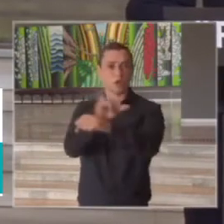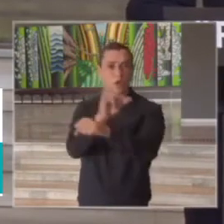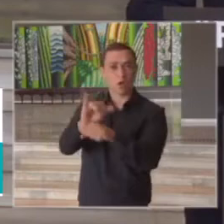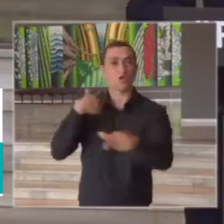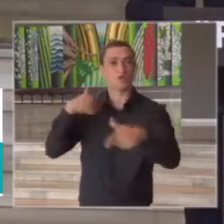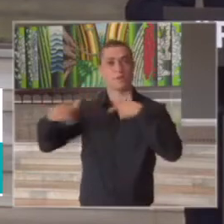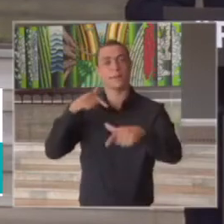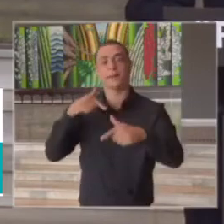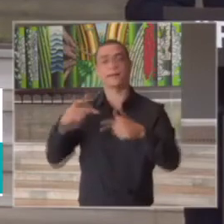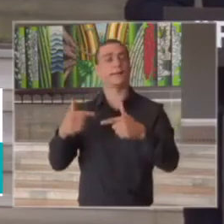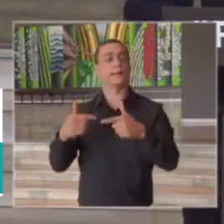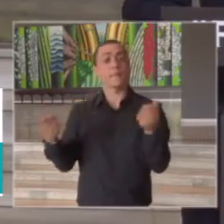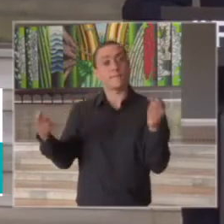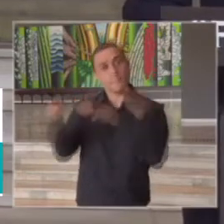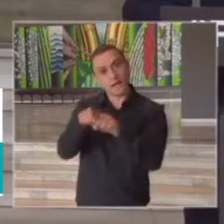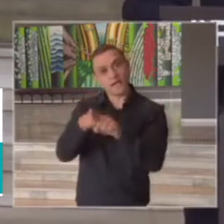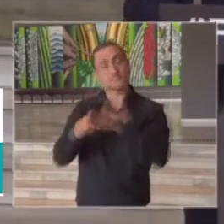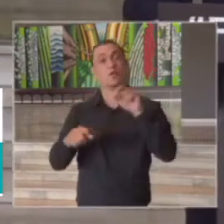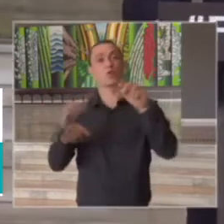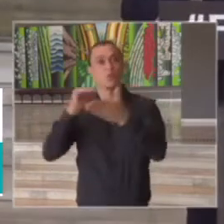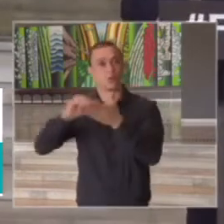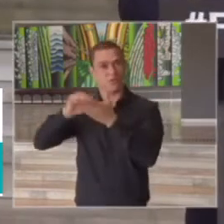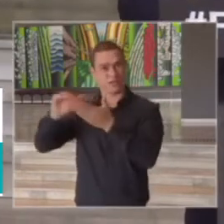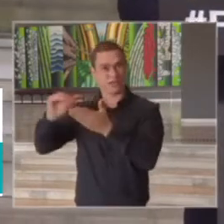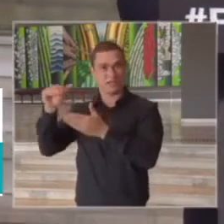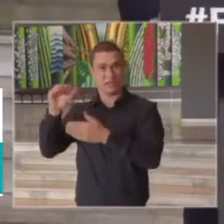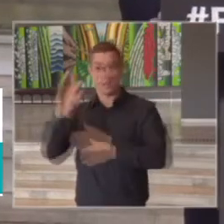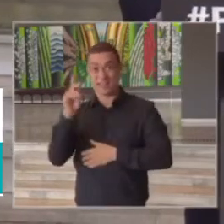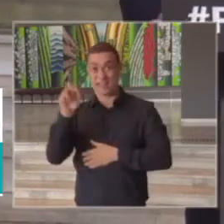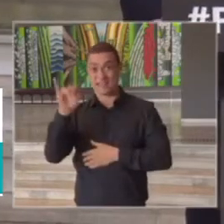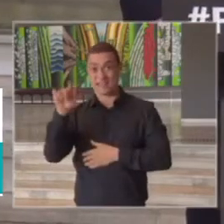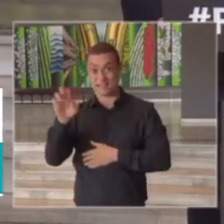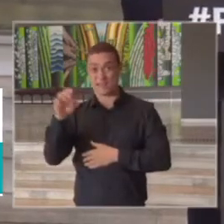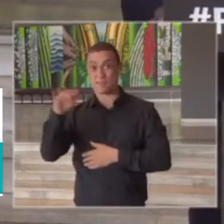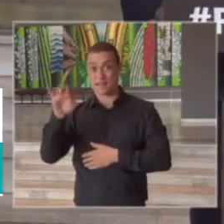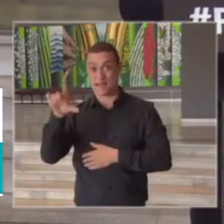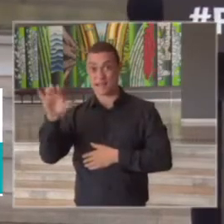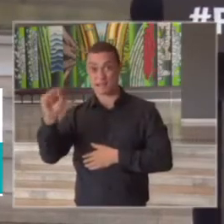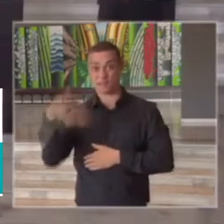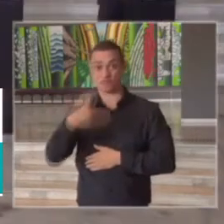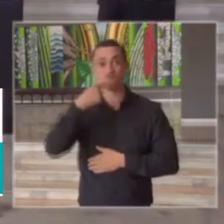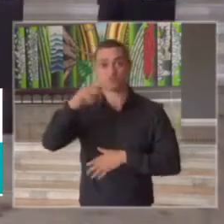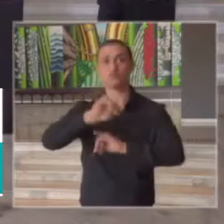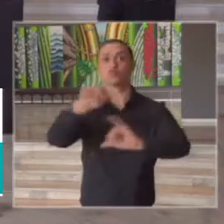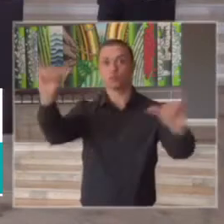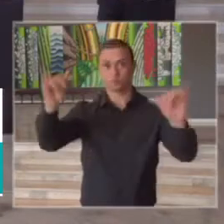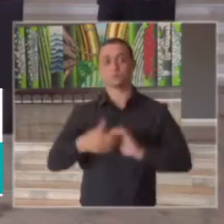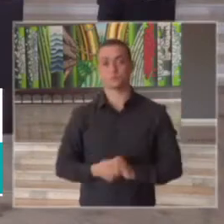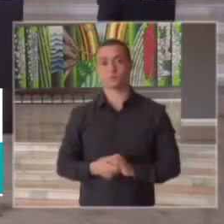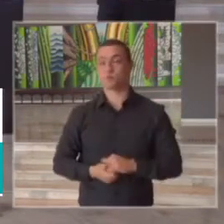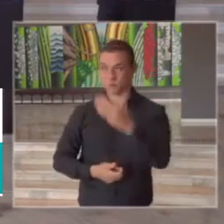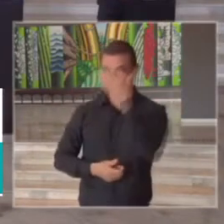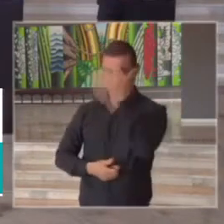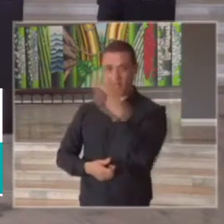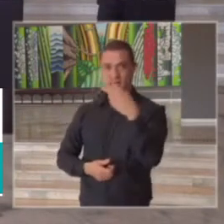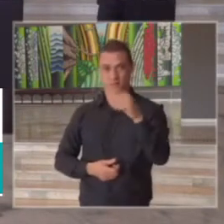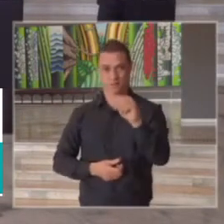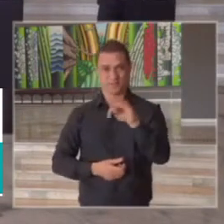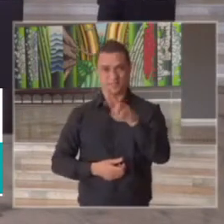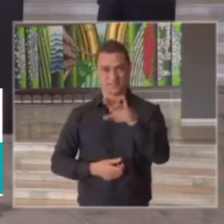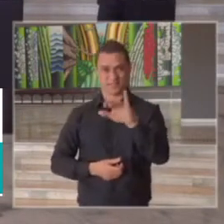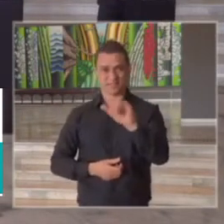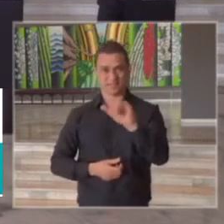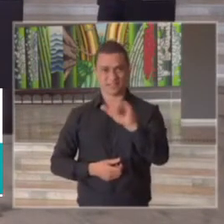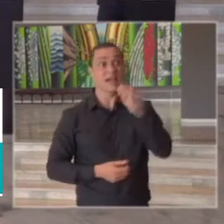trabalhadas em parceria com Henrique Meirelles e serão divulgadas nas próximas semanas Obrigado Patrícia Ana Calabrão